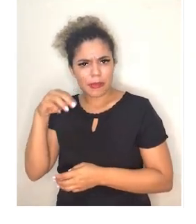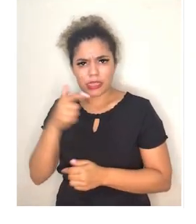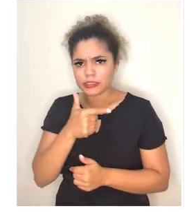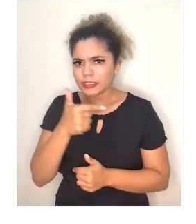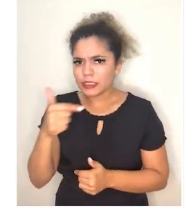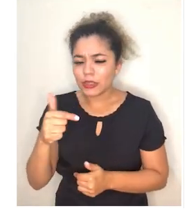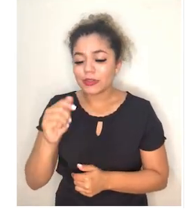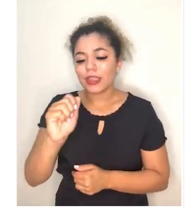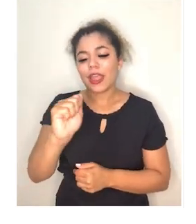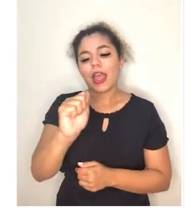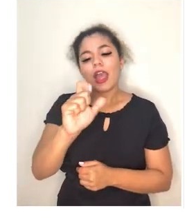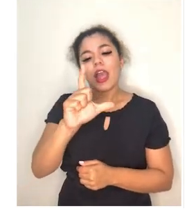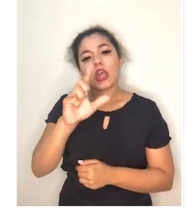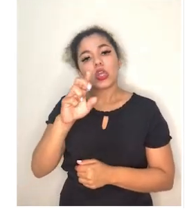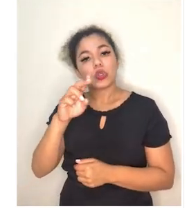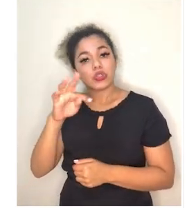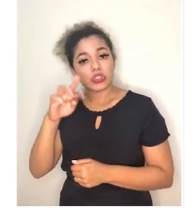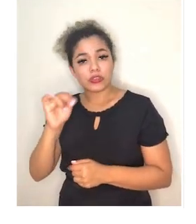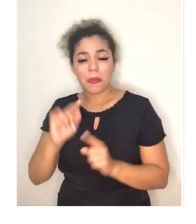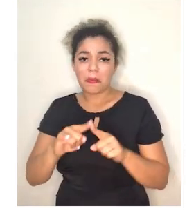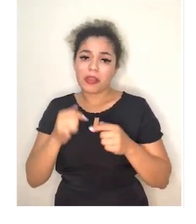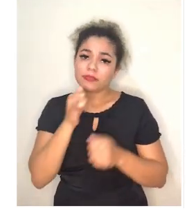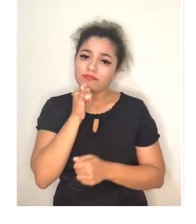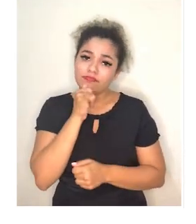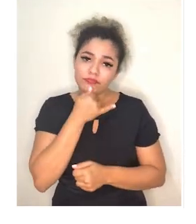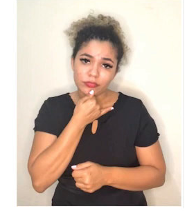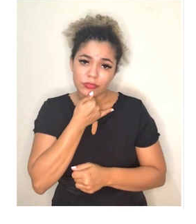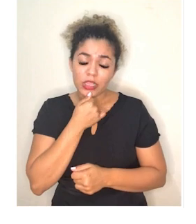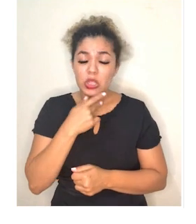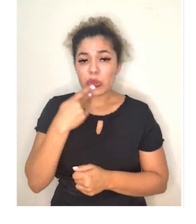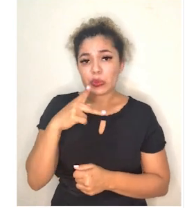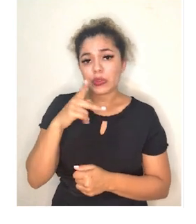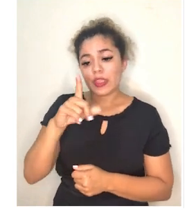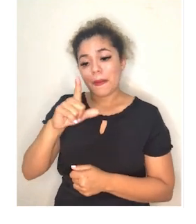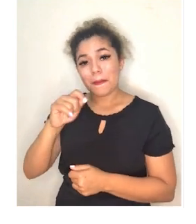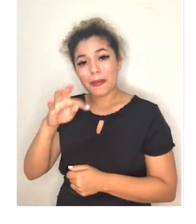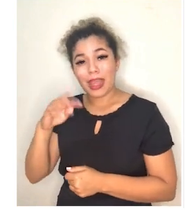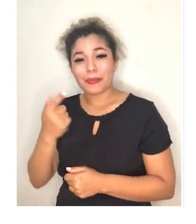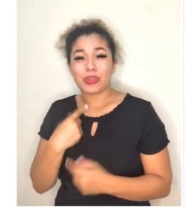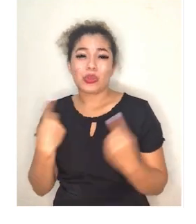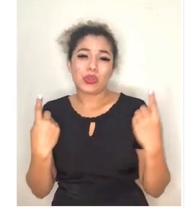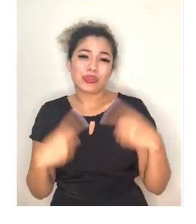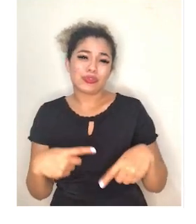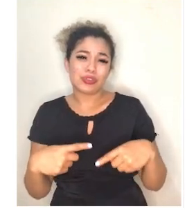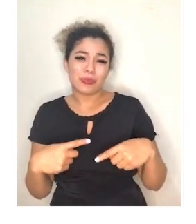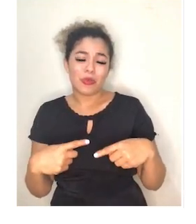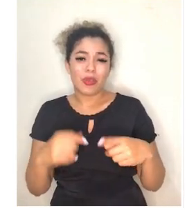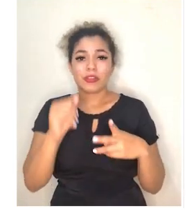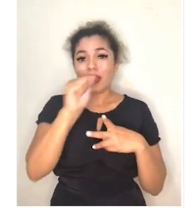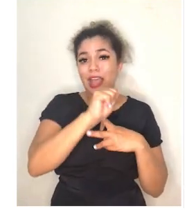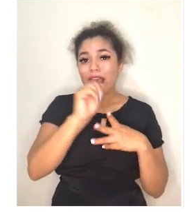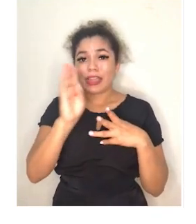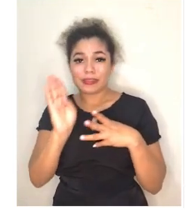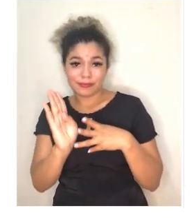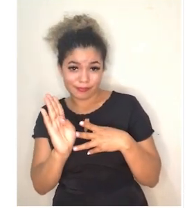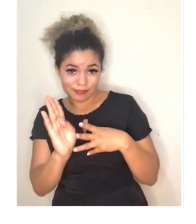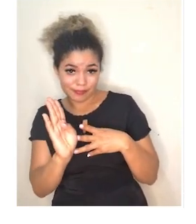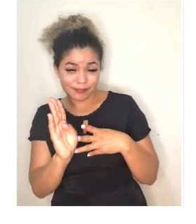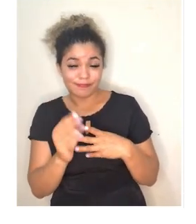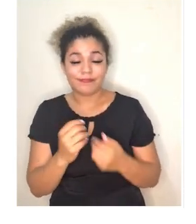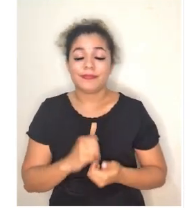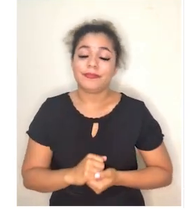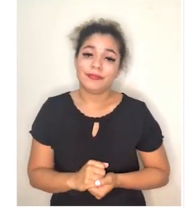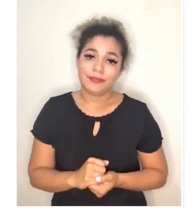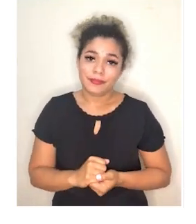aglutinogênios, mas infelizmente seu plasma tem os dois tipos de aglutininas, a anti-A e